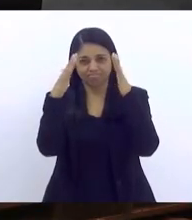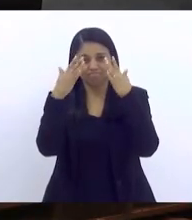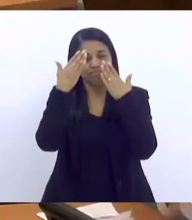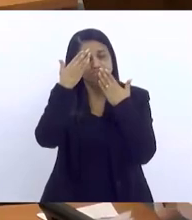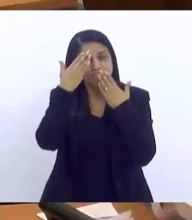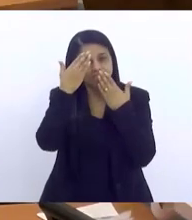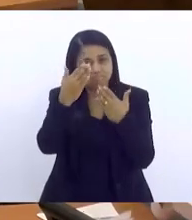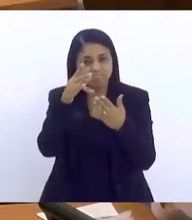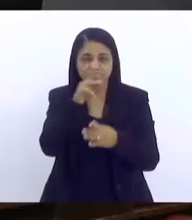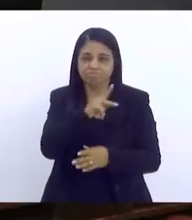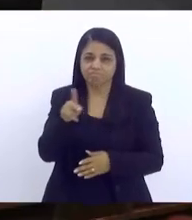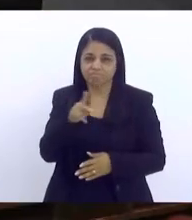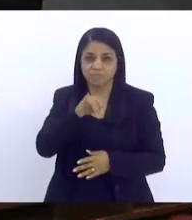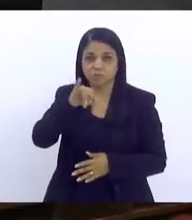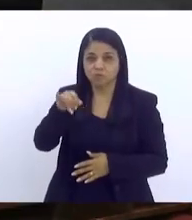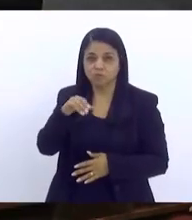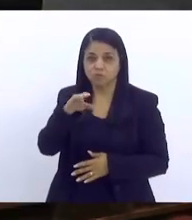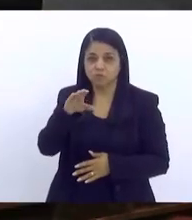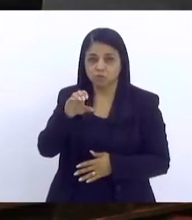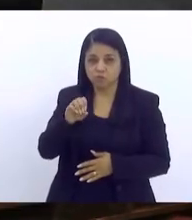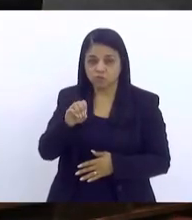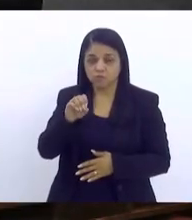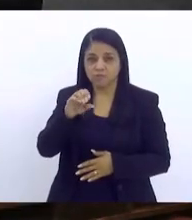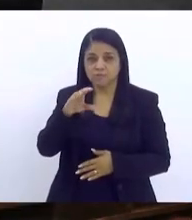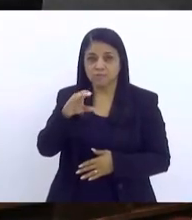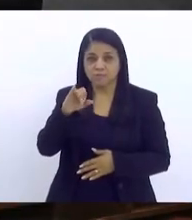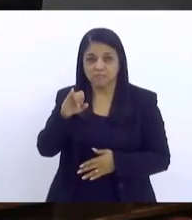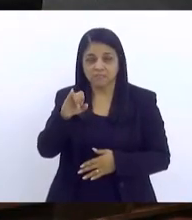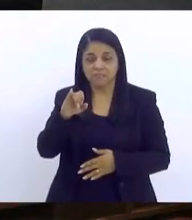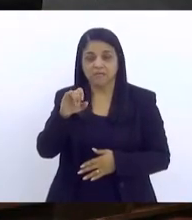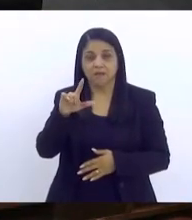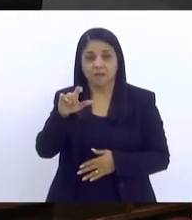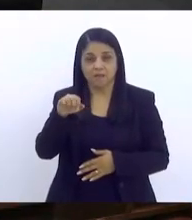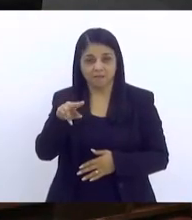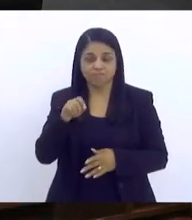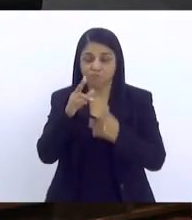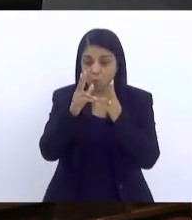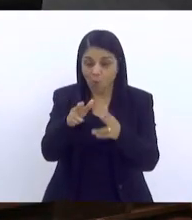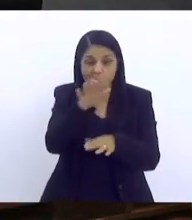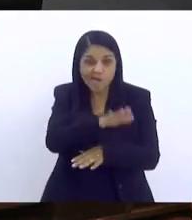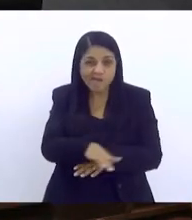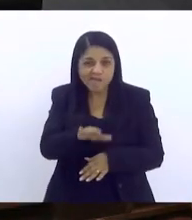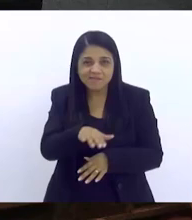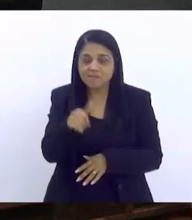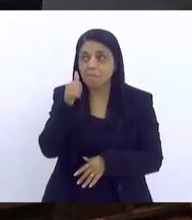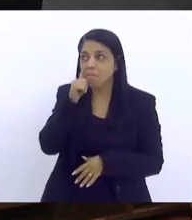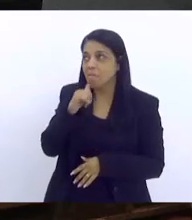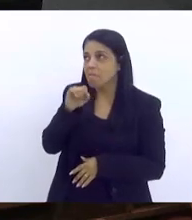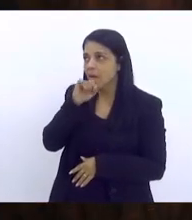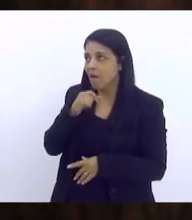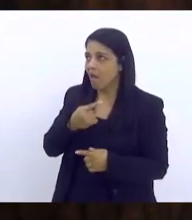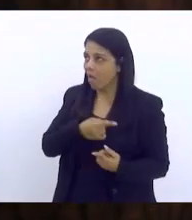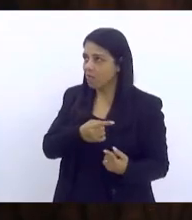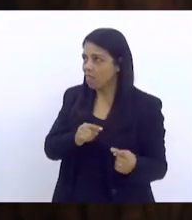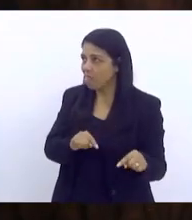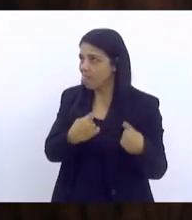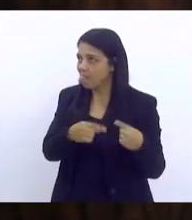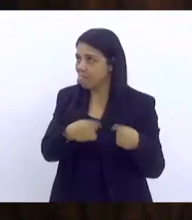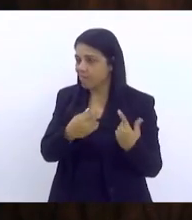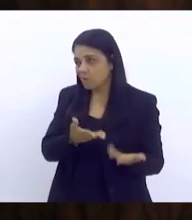Obrigado, professora Jocilene. É que nem que não éramos crianças, quando a gente falava mãe, meu irmão está implicando comigo.